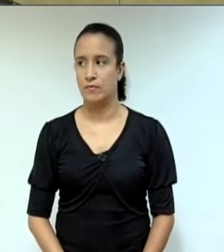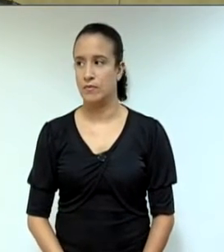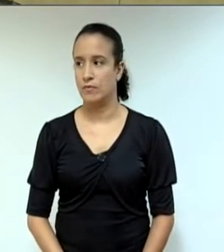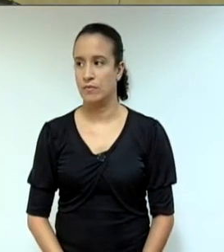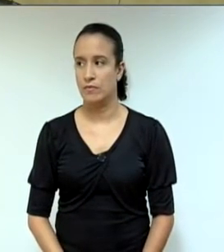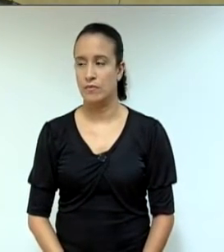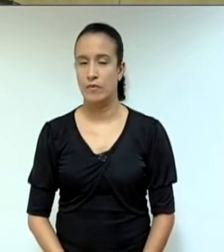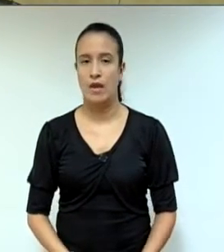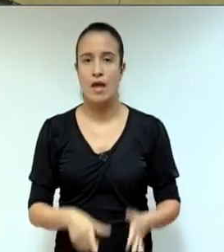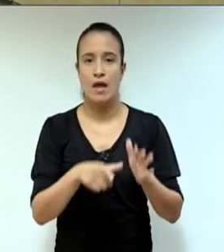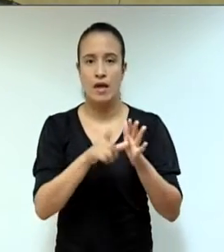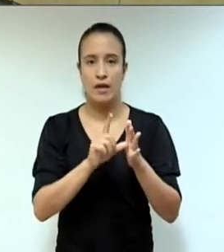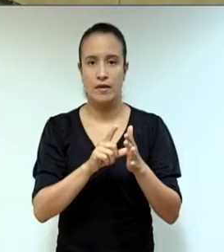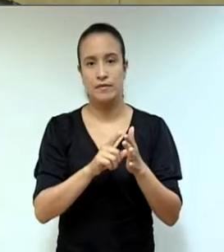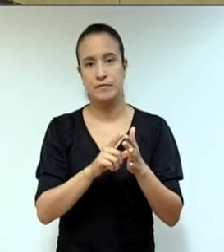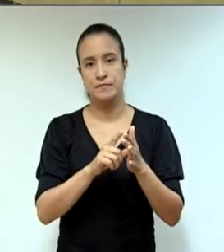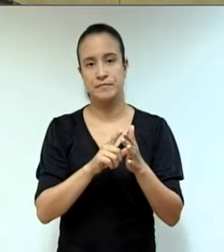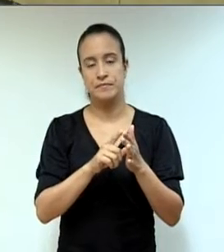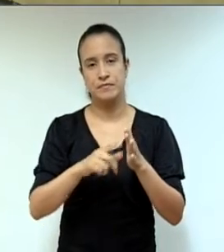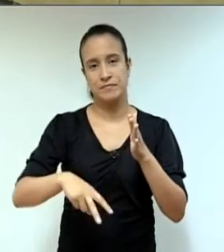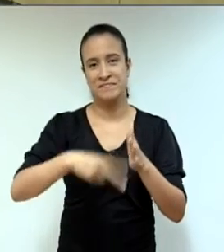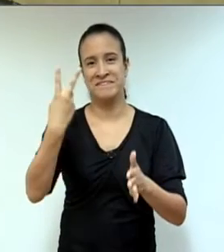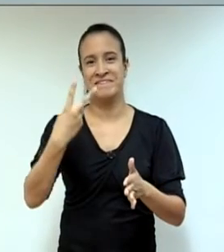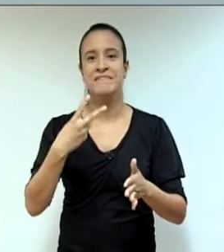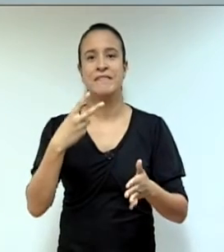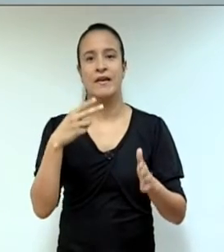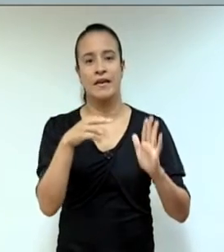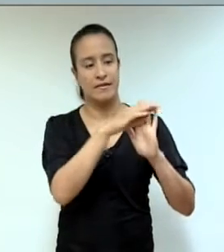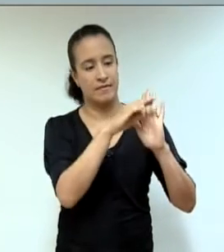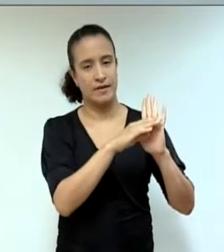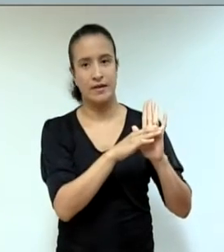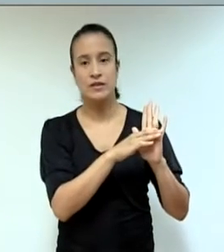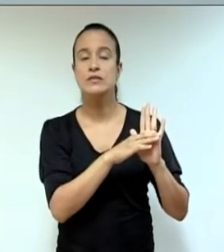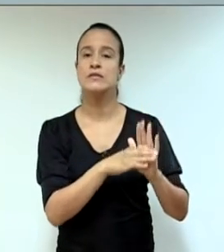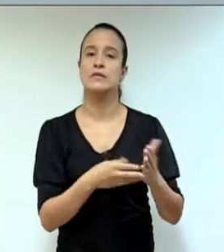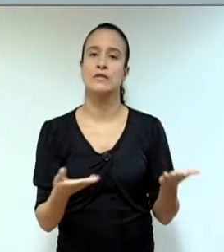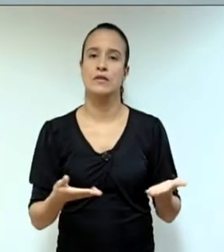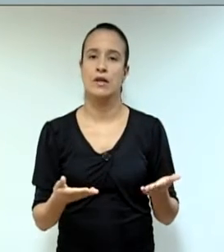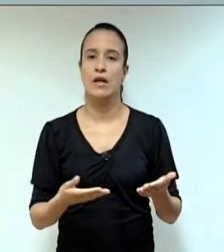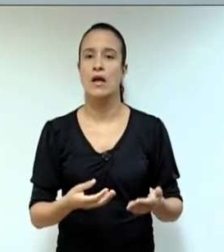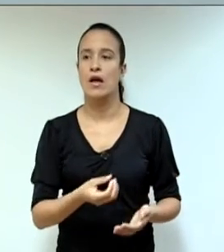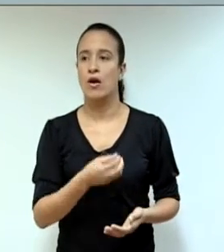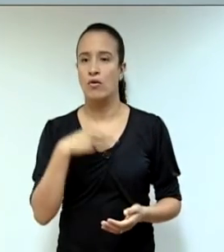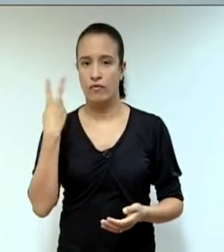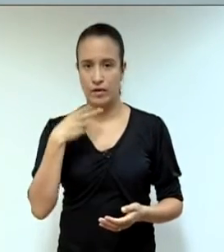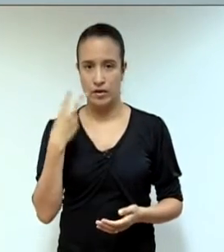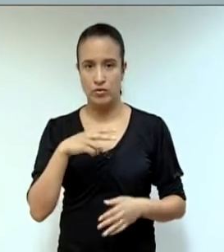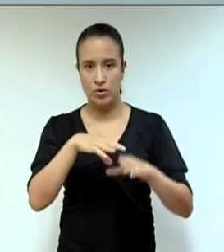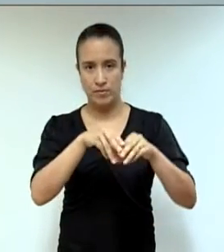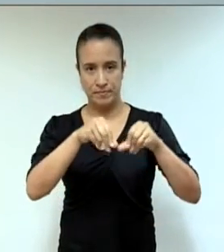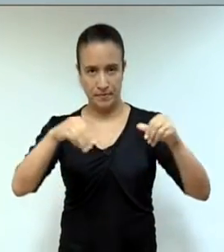Antes de passar para a segunda parte, gostaria de registrar a presença do vereador Danilo Barros.